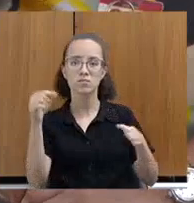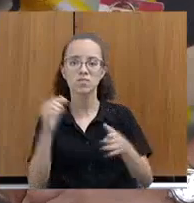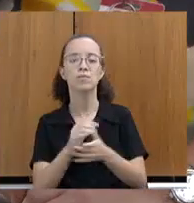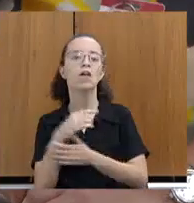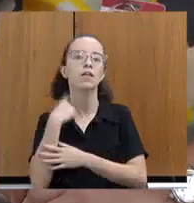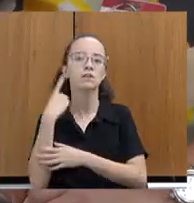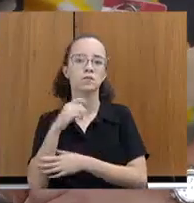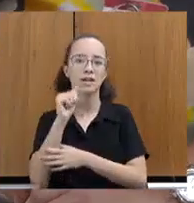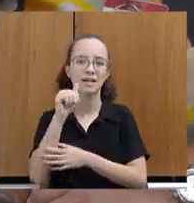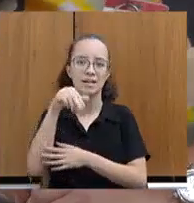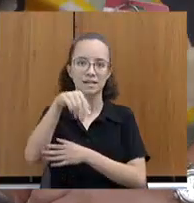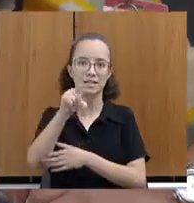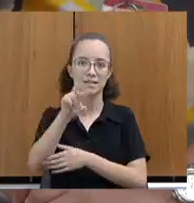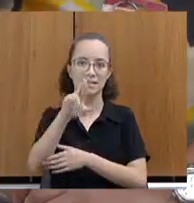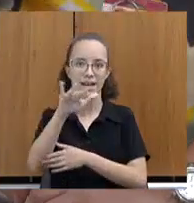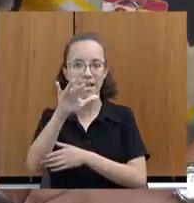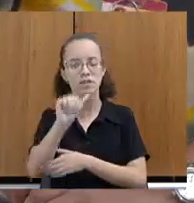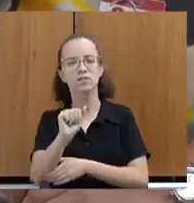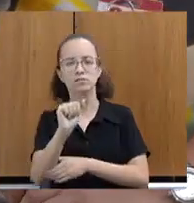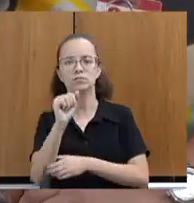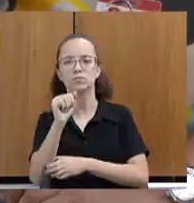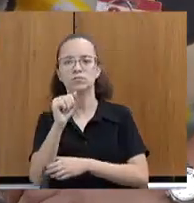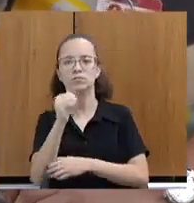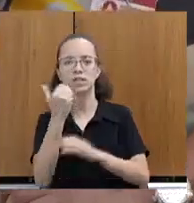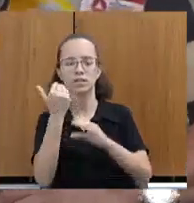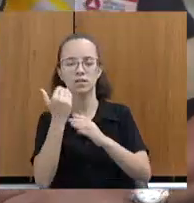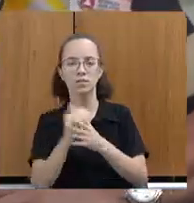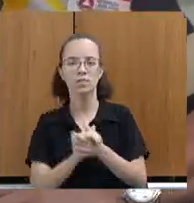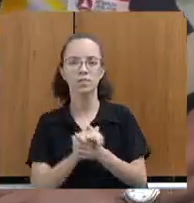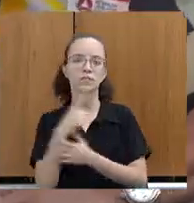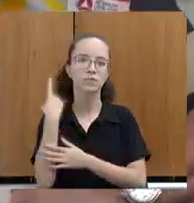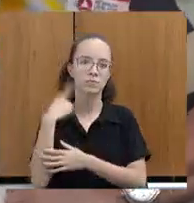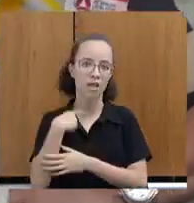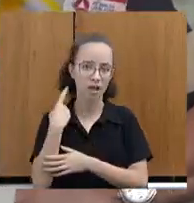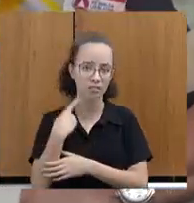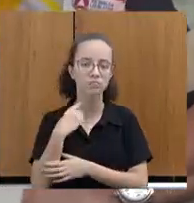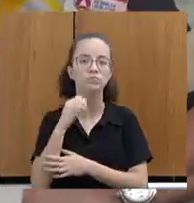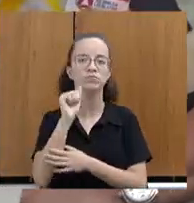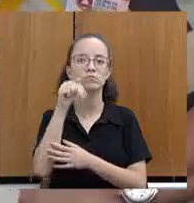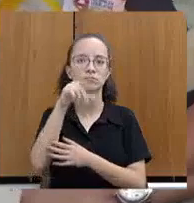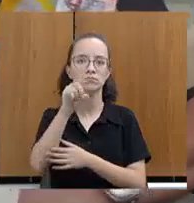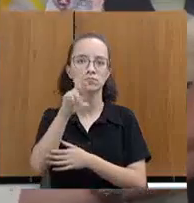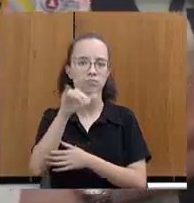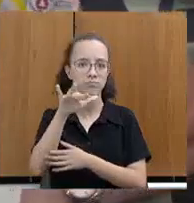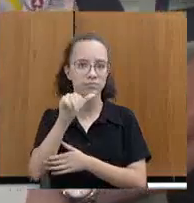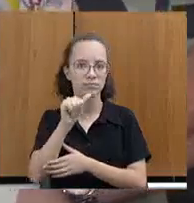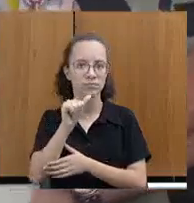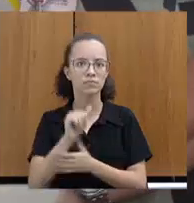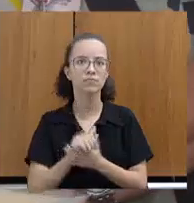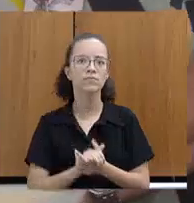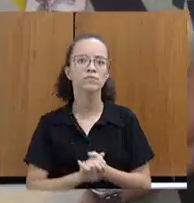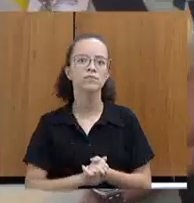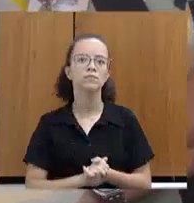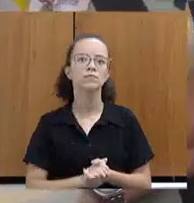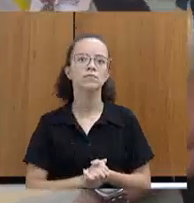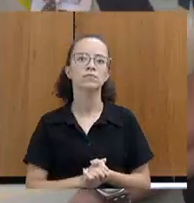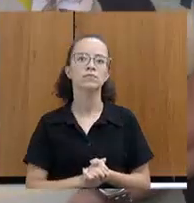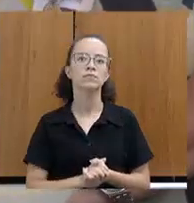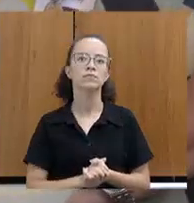deputado Andréa de Jesus, que seja encaminhado... Deputado Andréa e... Esse aqui é outro.